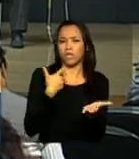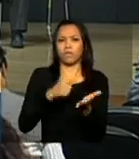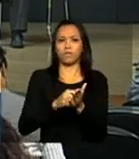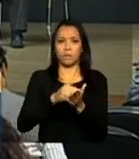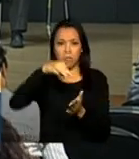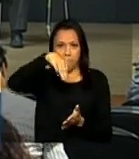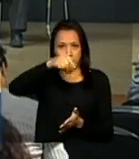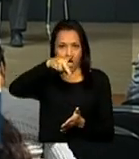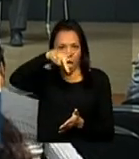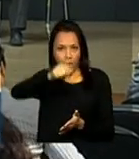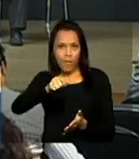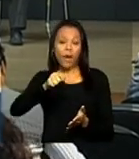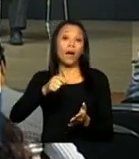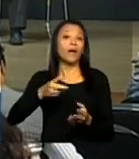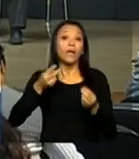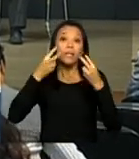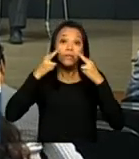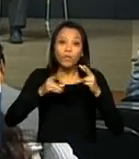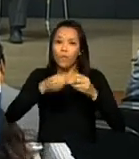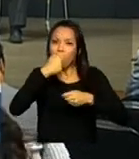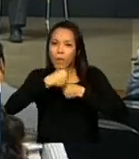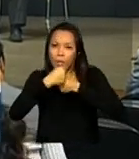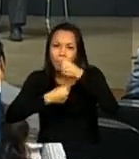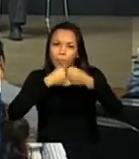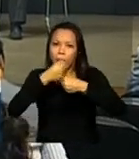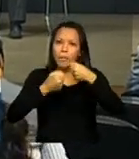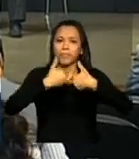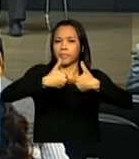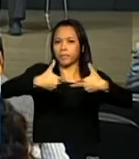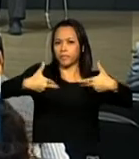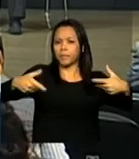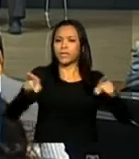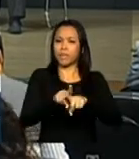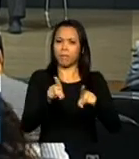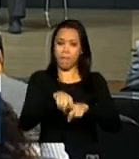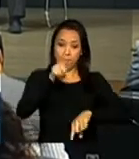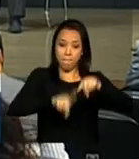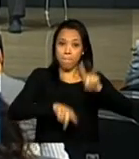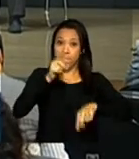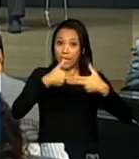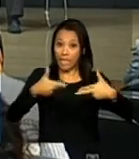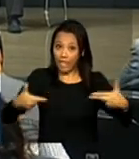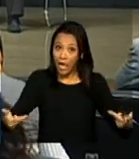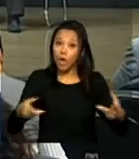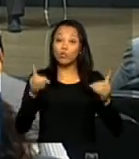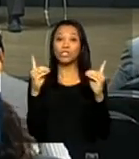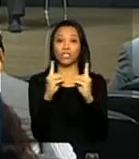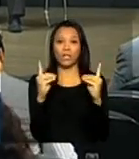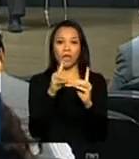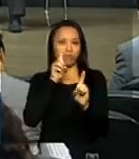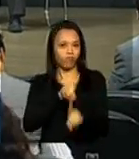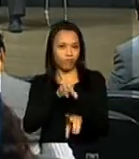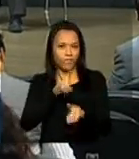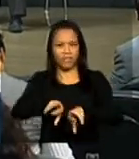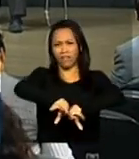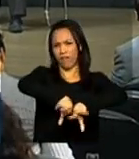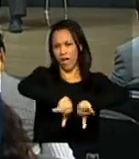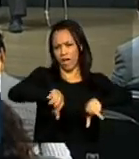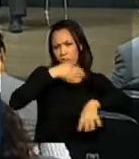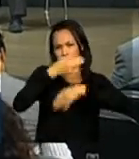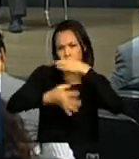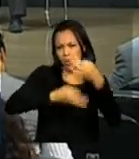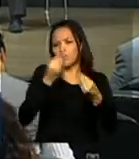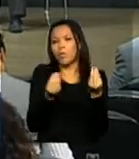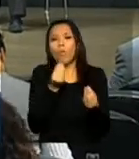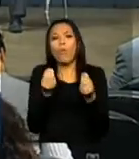depoimentos e uma área de apoio a educadores com planos de aula, material didático e sugestões diversas sobre o